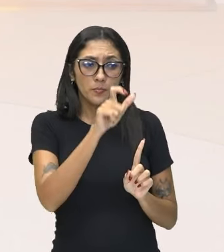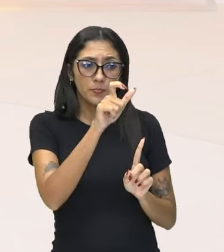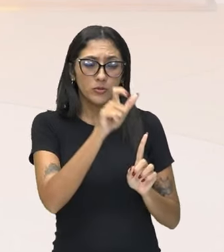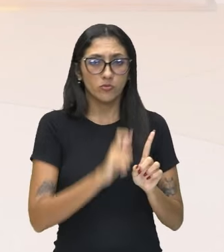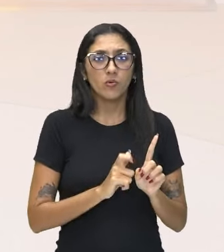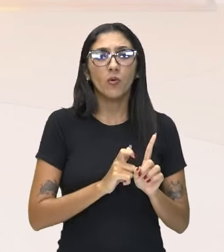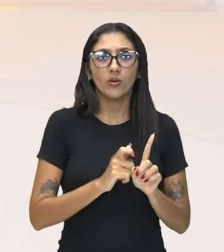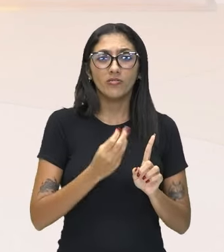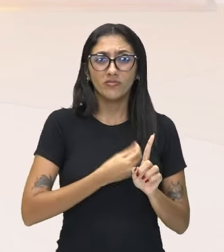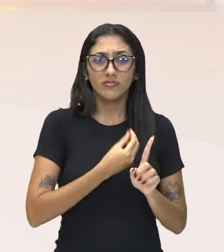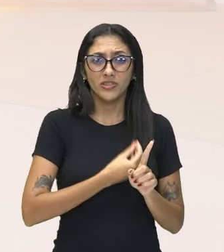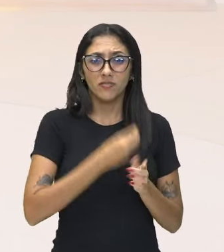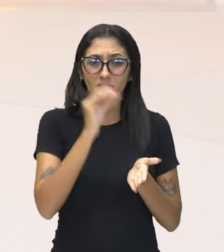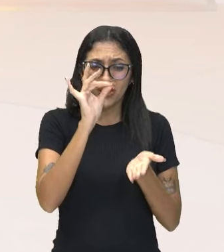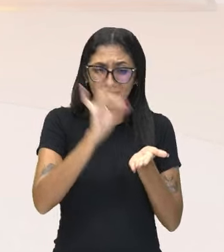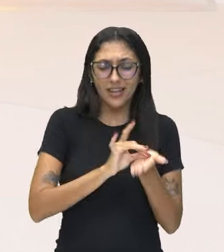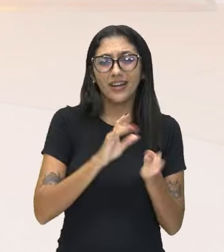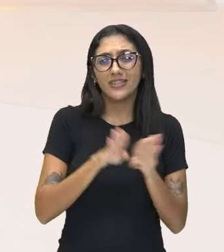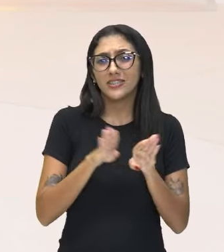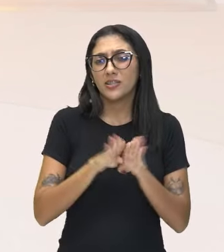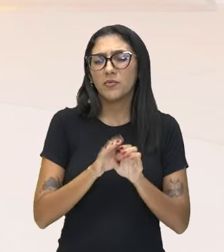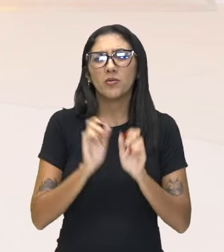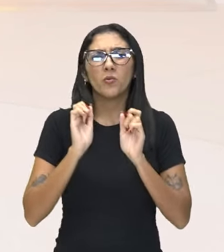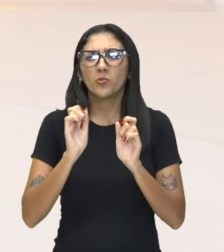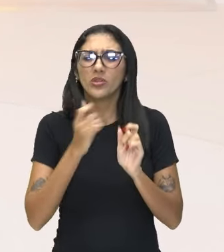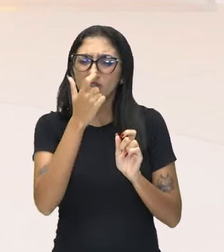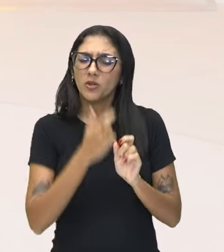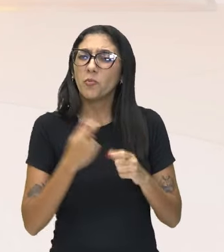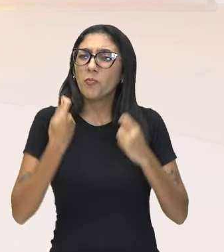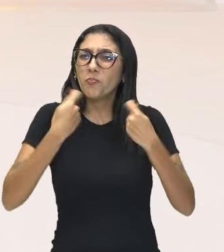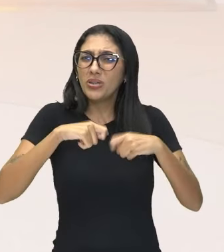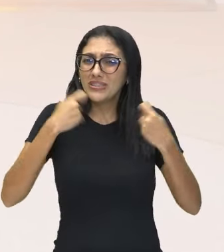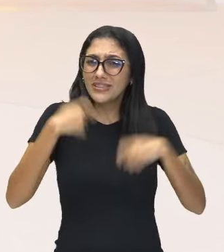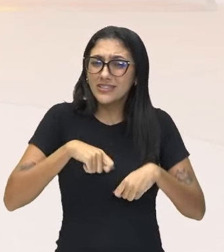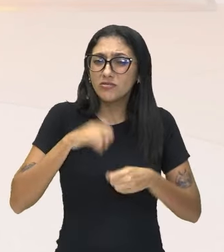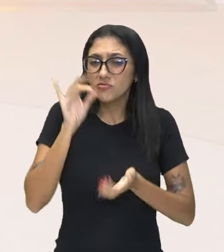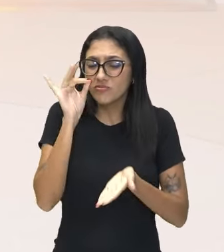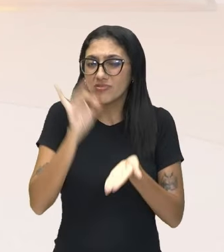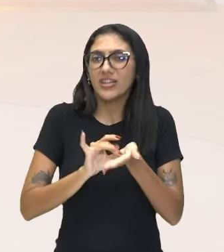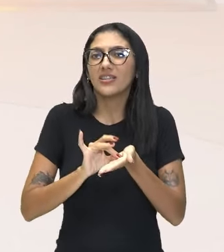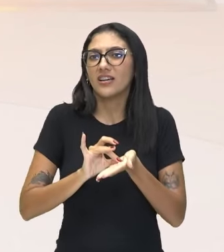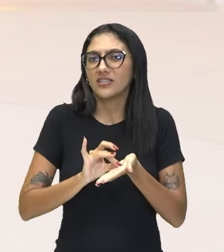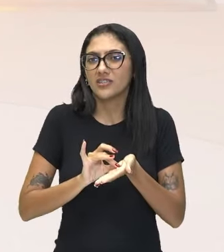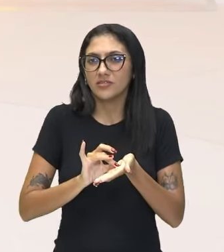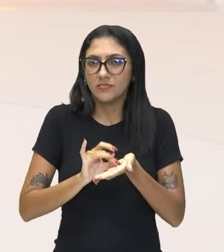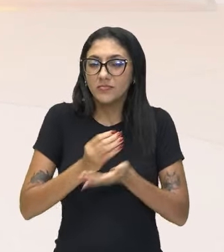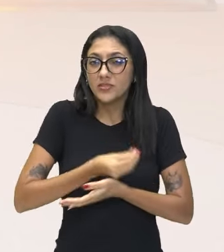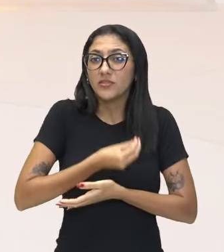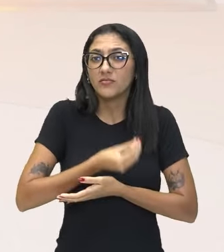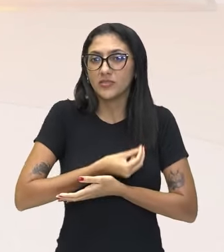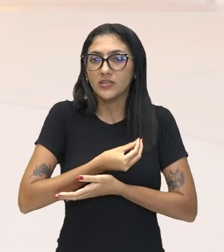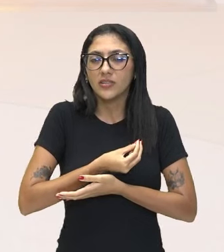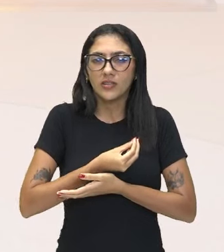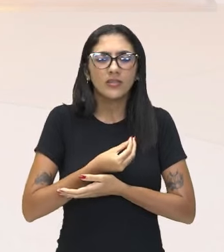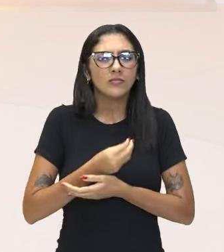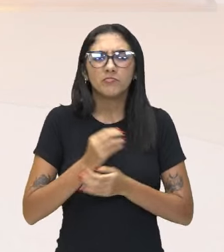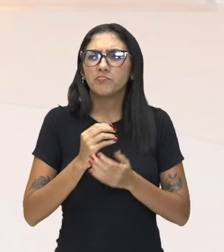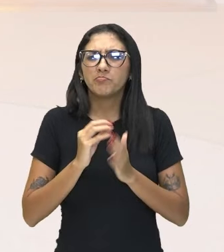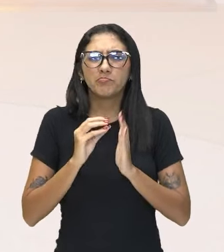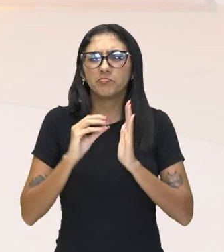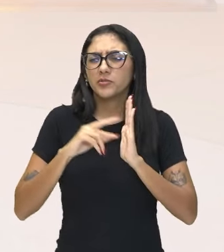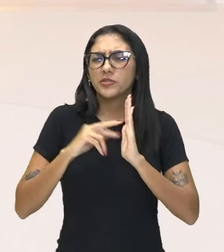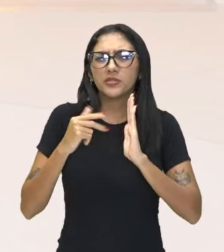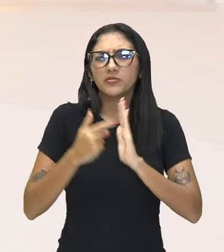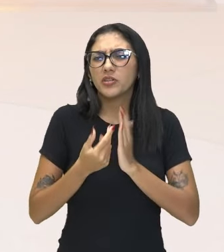do ser para si. O que seria isso daí? Então, a existência precede a essência. Por quê? Porque, segundo